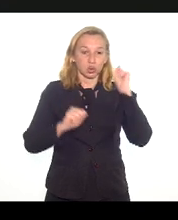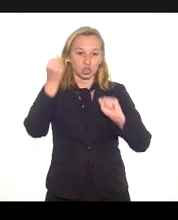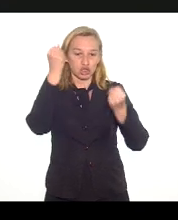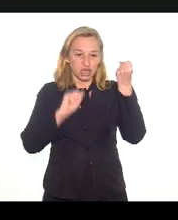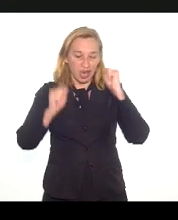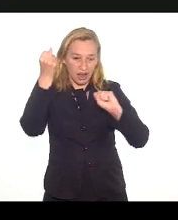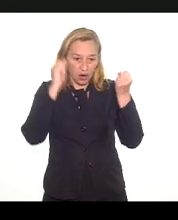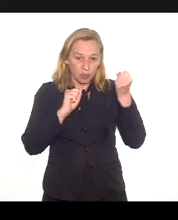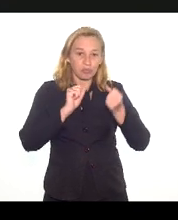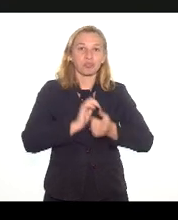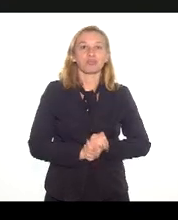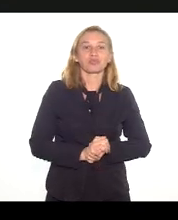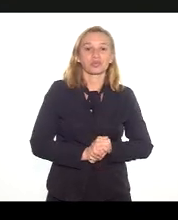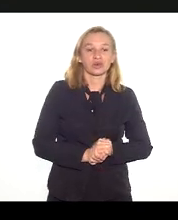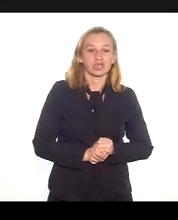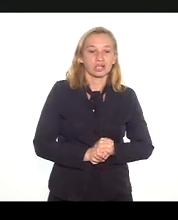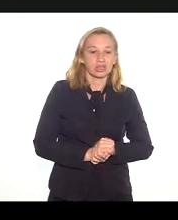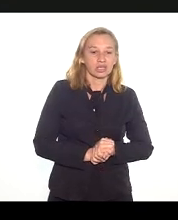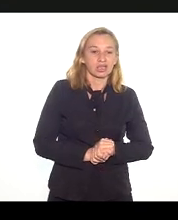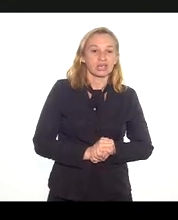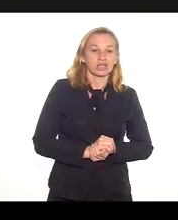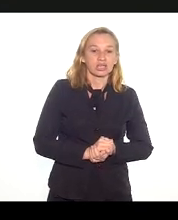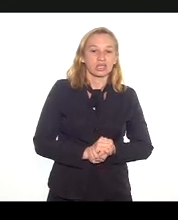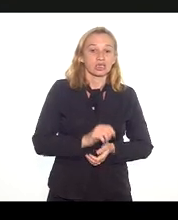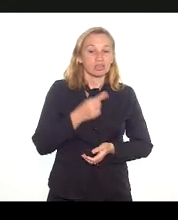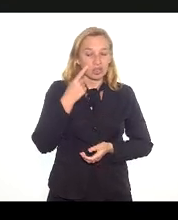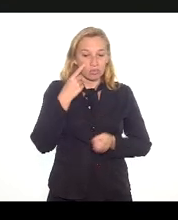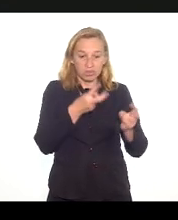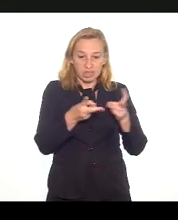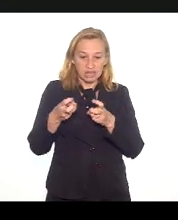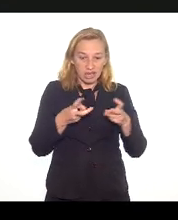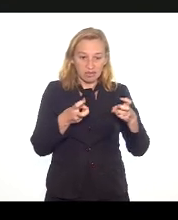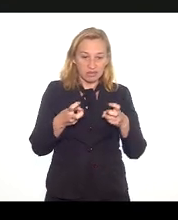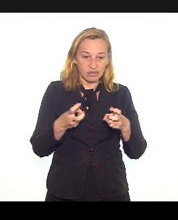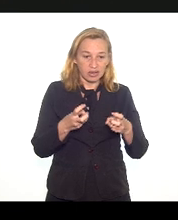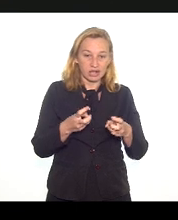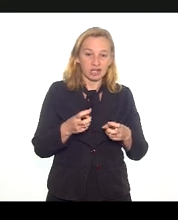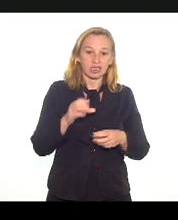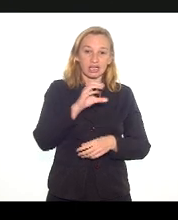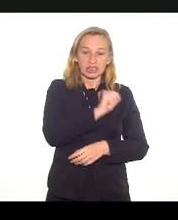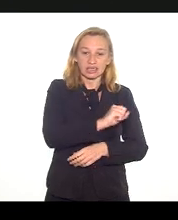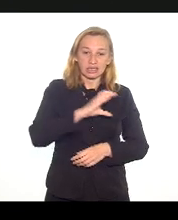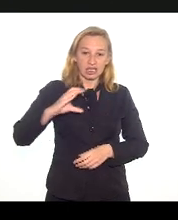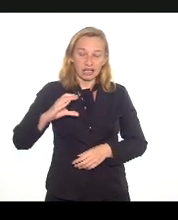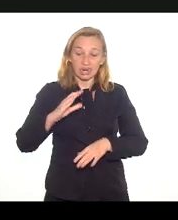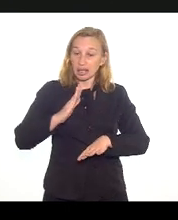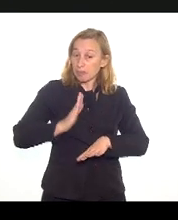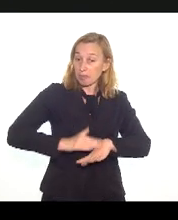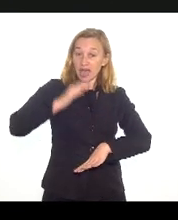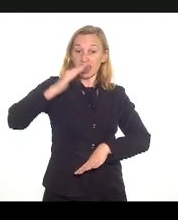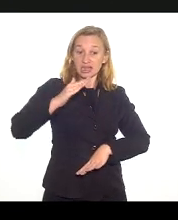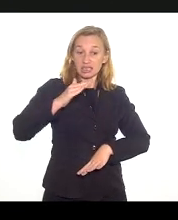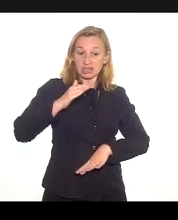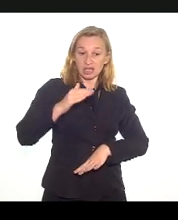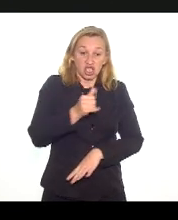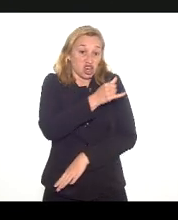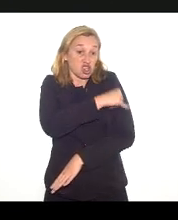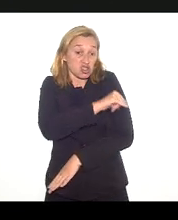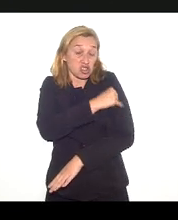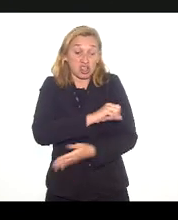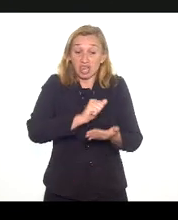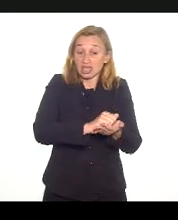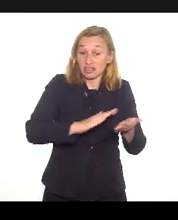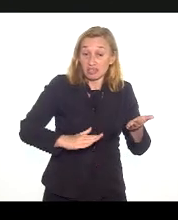atividade indutora. Santa Catarina, Sul e Sudeste é o estado mais industrializado. O Rio de Janeiro quase não tem atividade